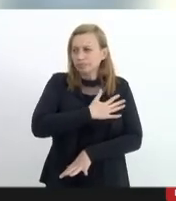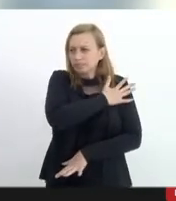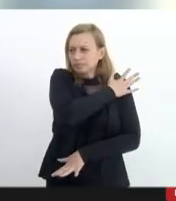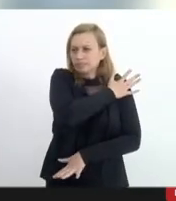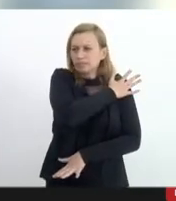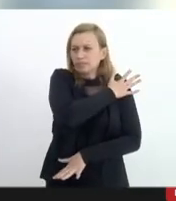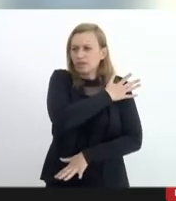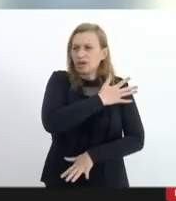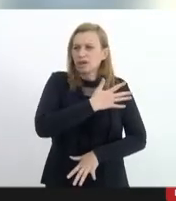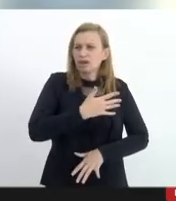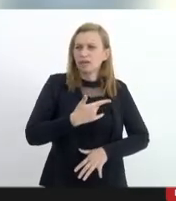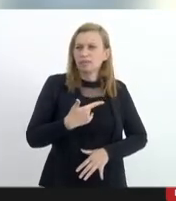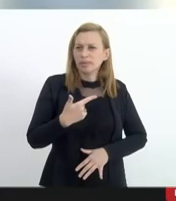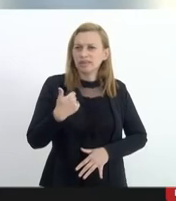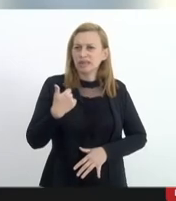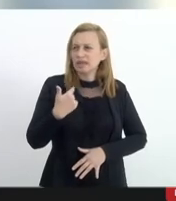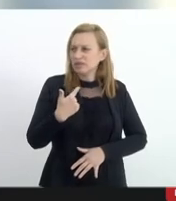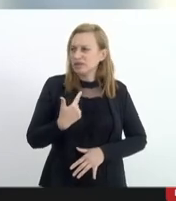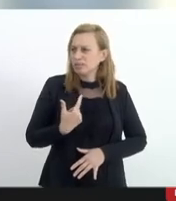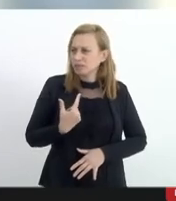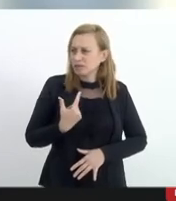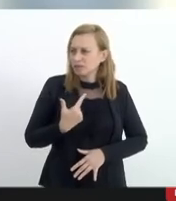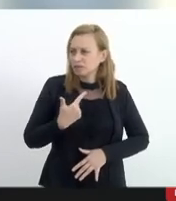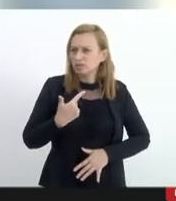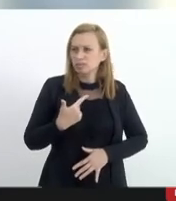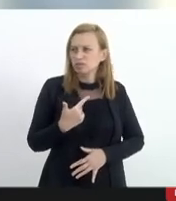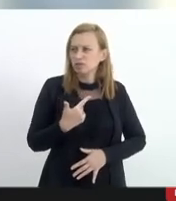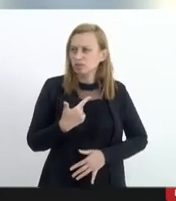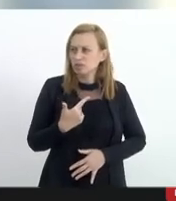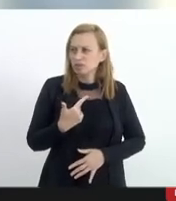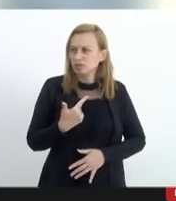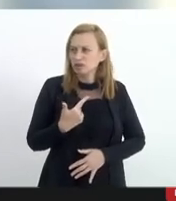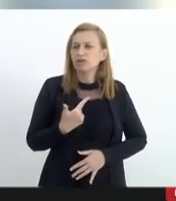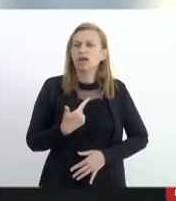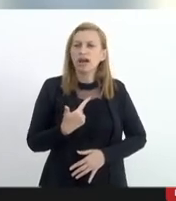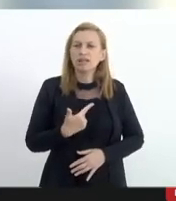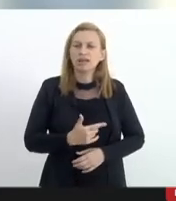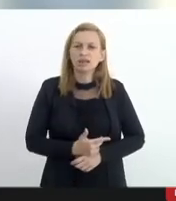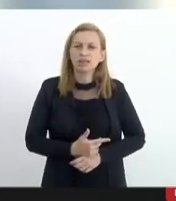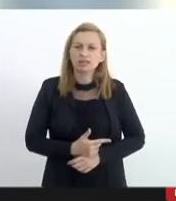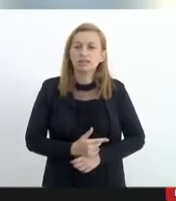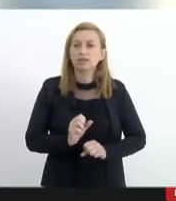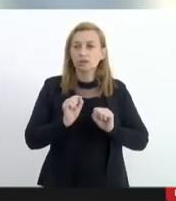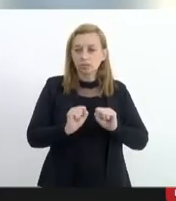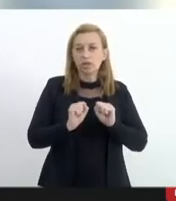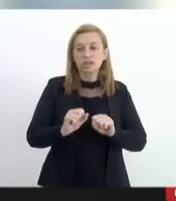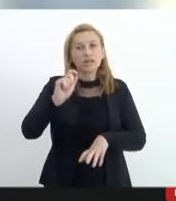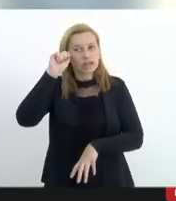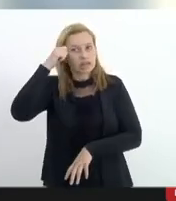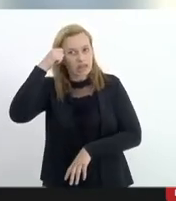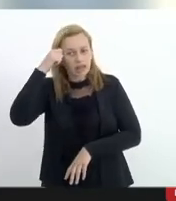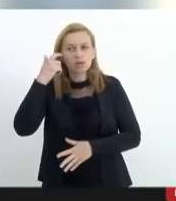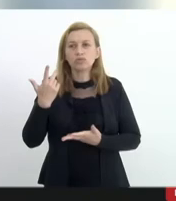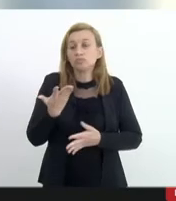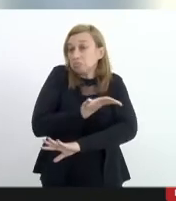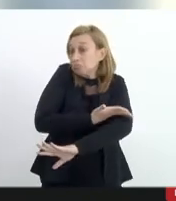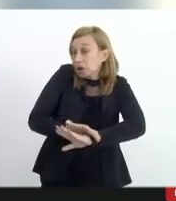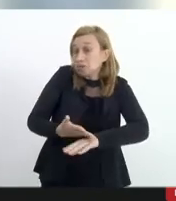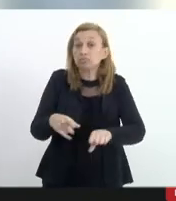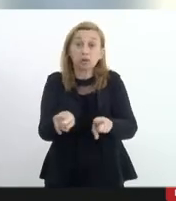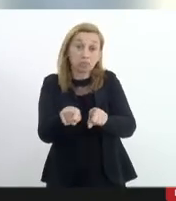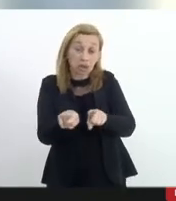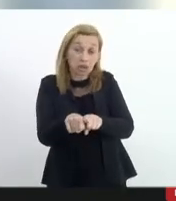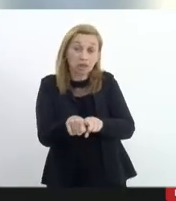ele foge também desse padrão ele vai além dos 40 ele pode ser negro pardo branco também